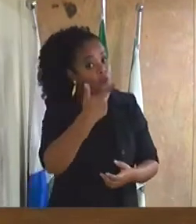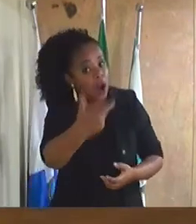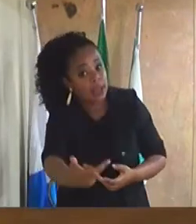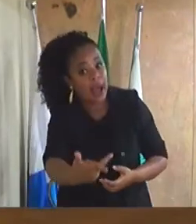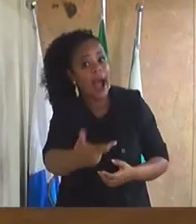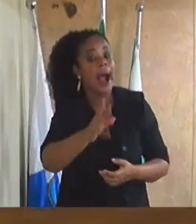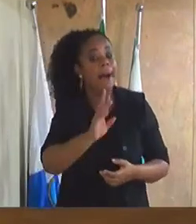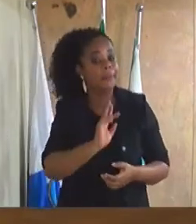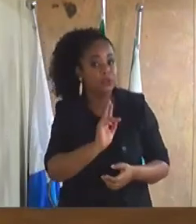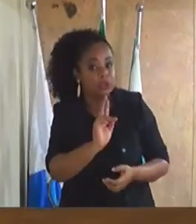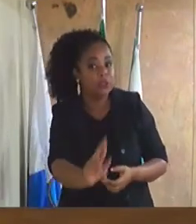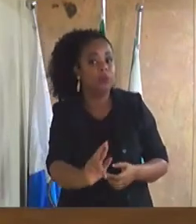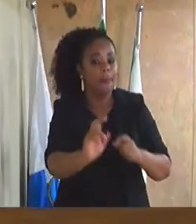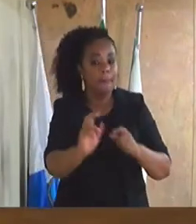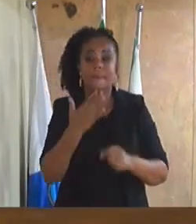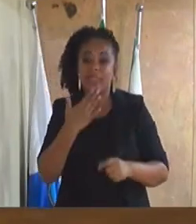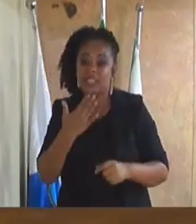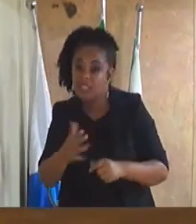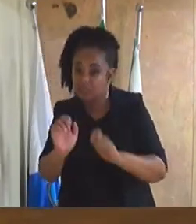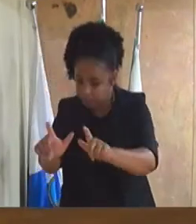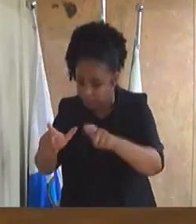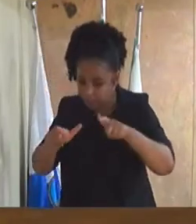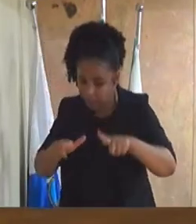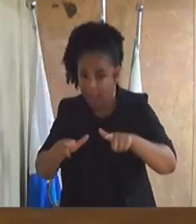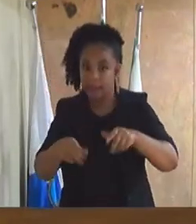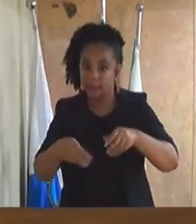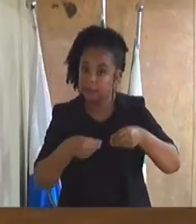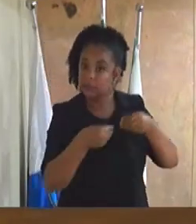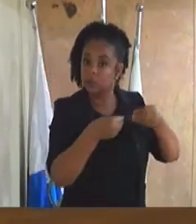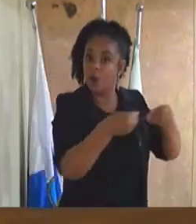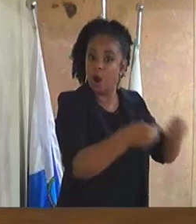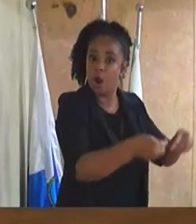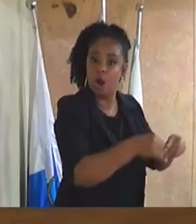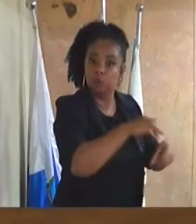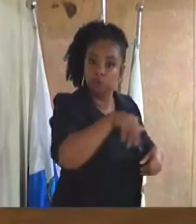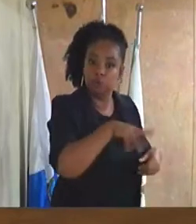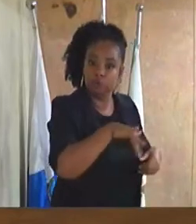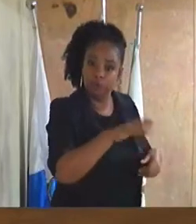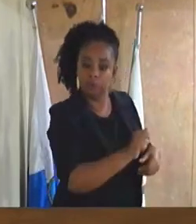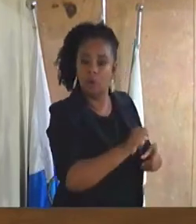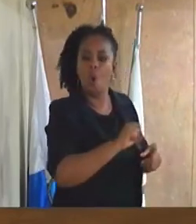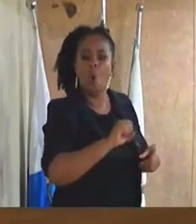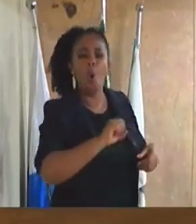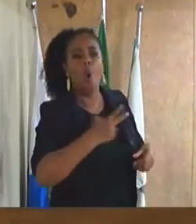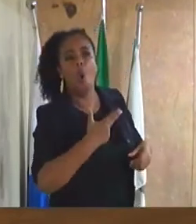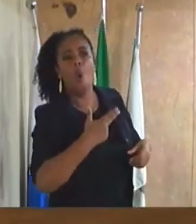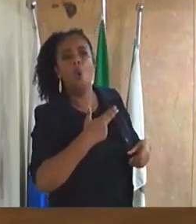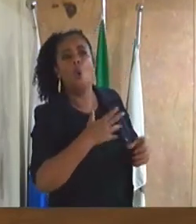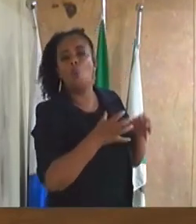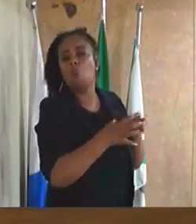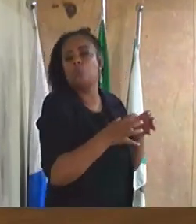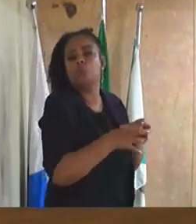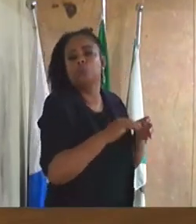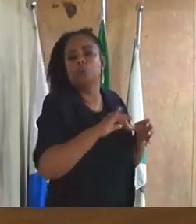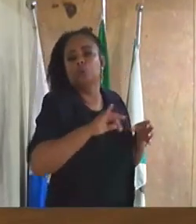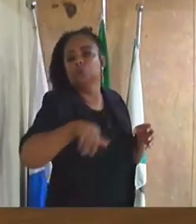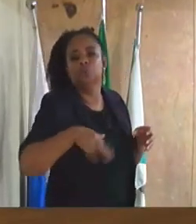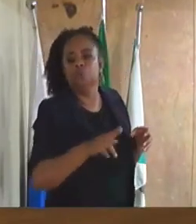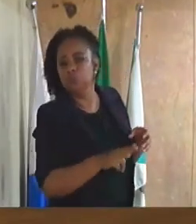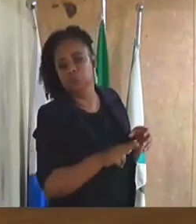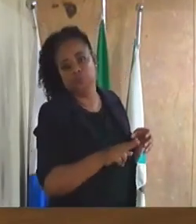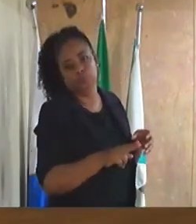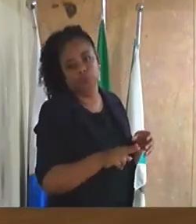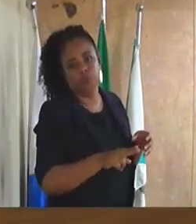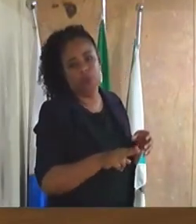para a vossa excelência entregar o documento a vereadora Juliana do Tax ou o vereador Júnior Wills ou qualquer membro da comissão eu não estou pedindo para a senhora